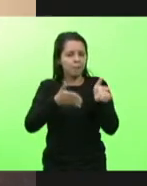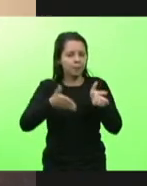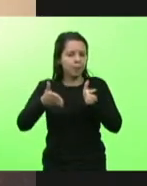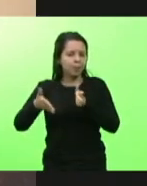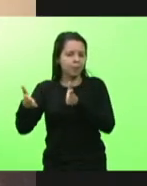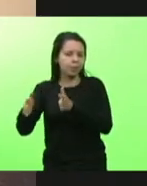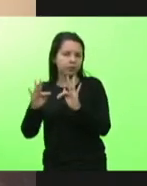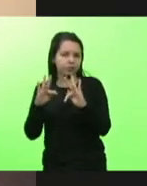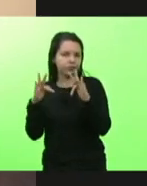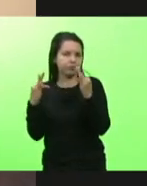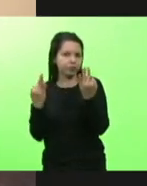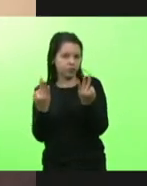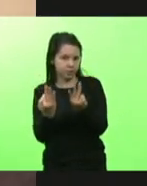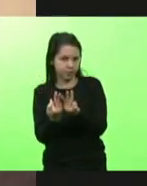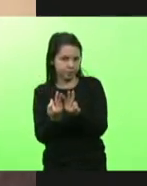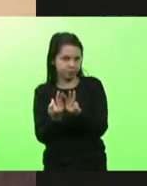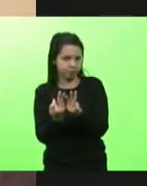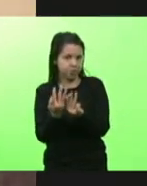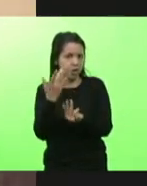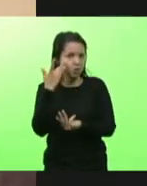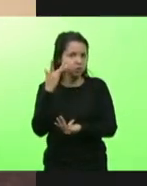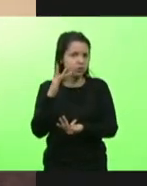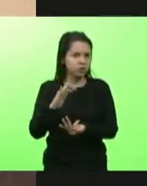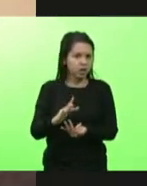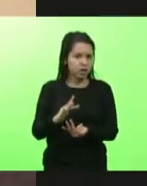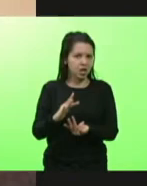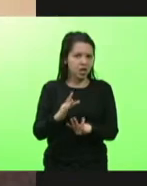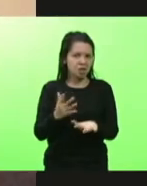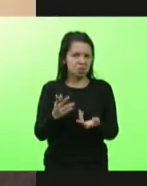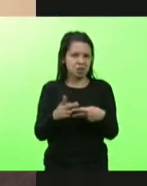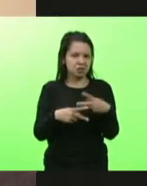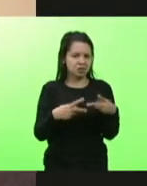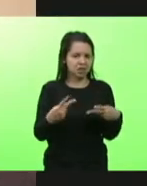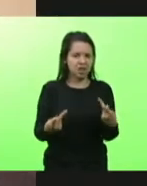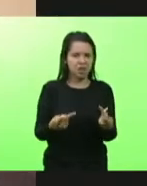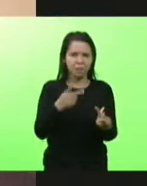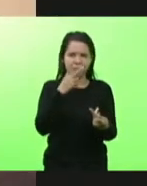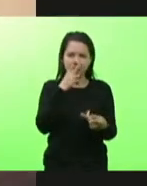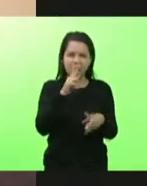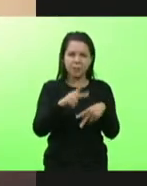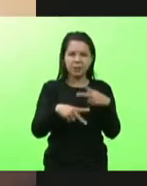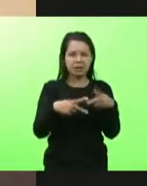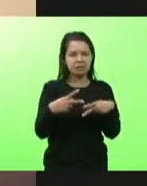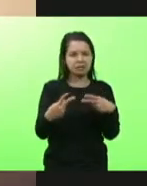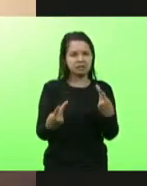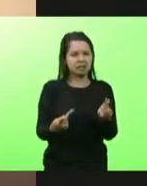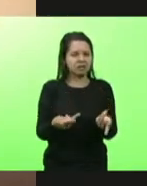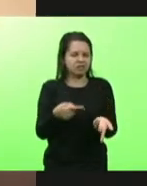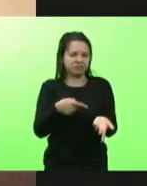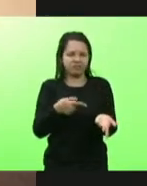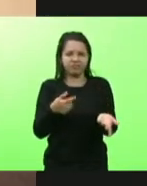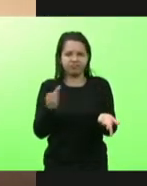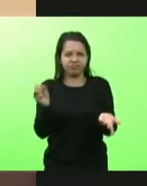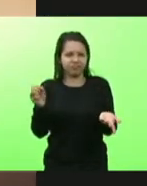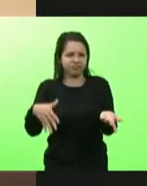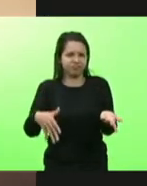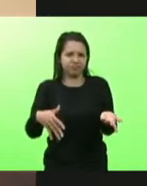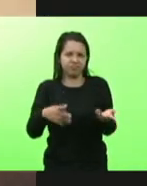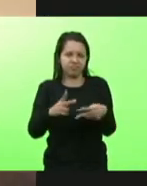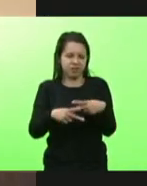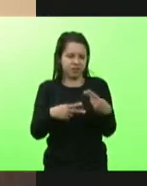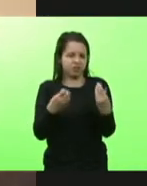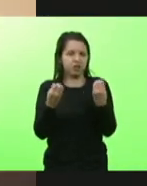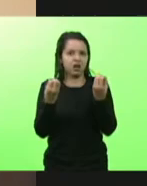Não sei se é presente, porque isso é presente de grego, isso é uma sacanagem, mas eu não vou dizer presenteou o Brasil, não,